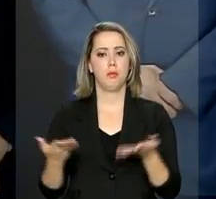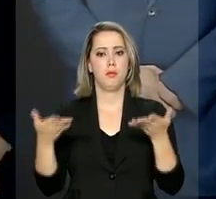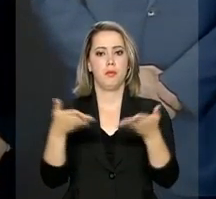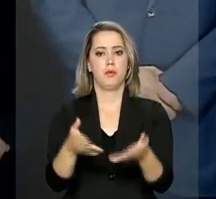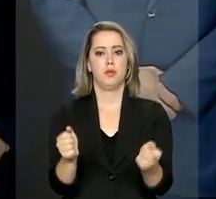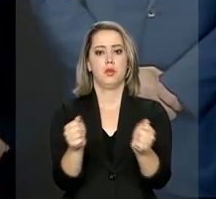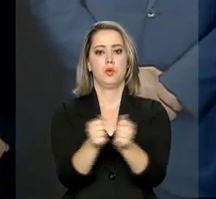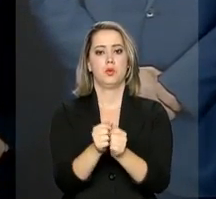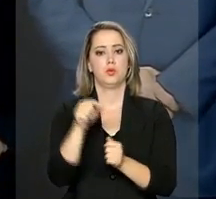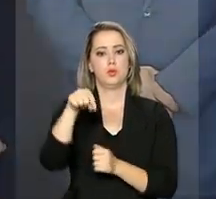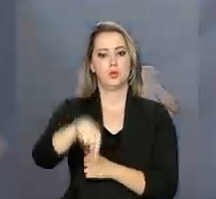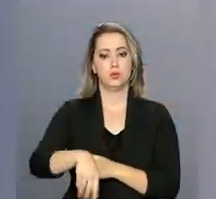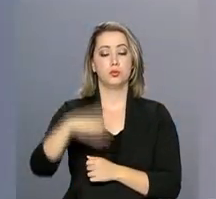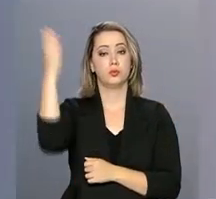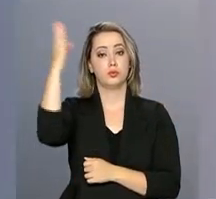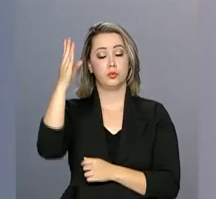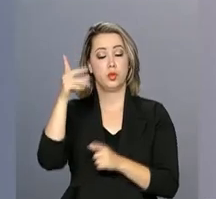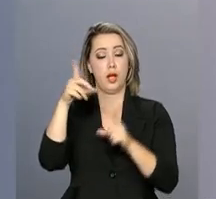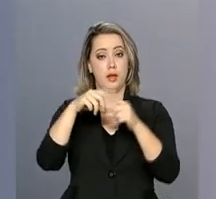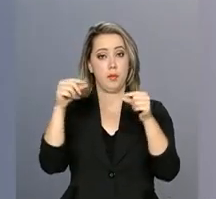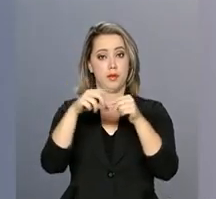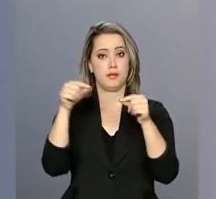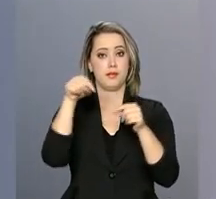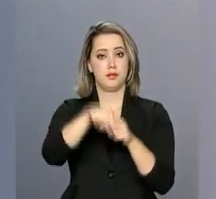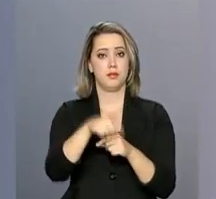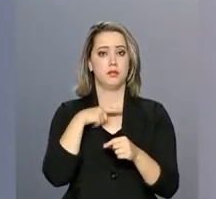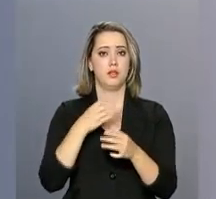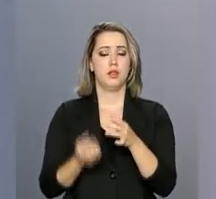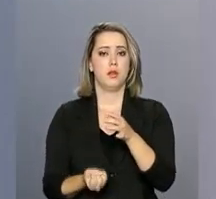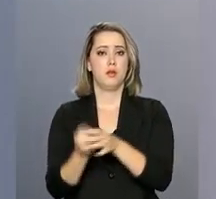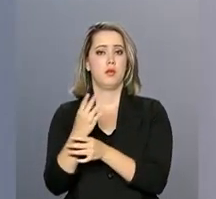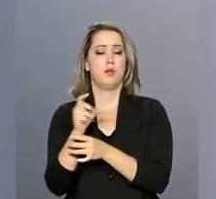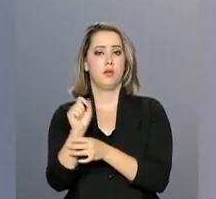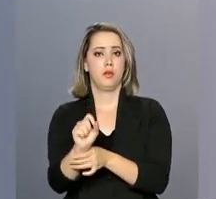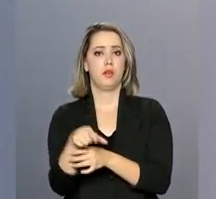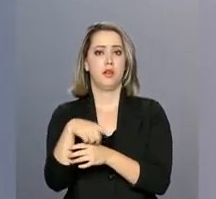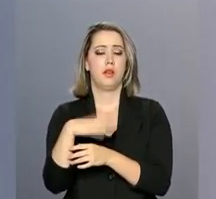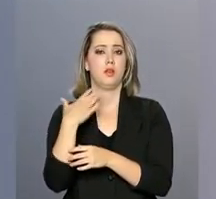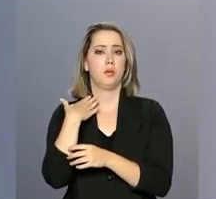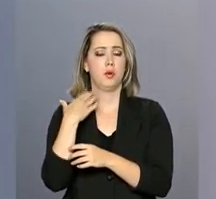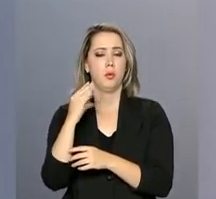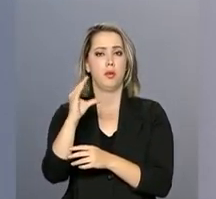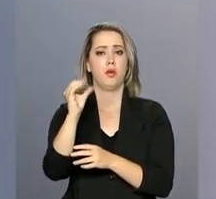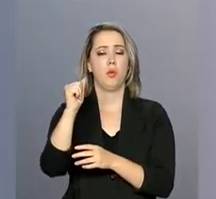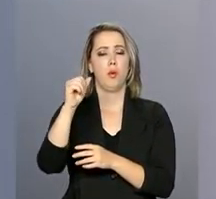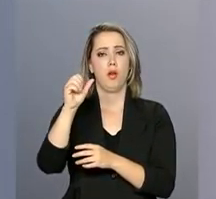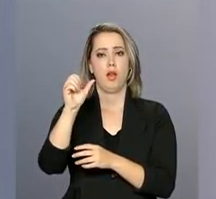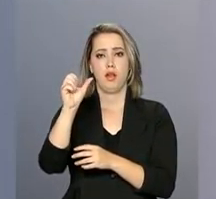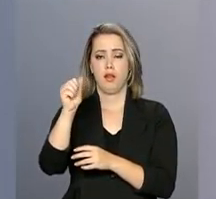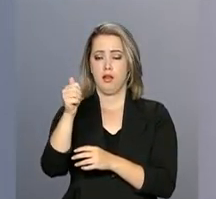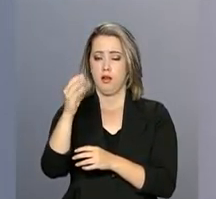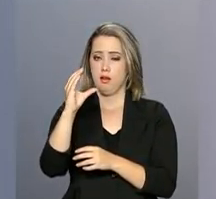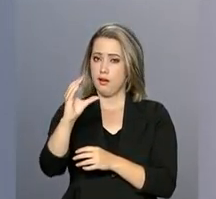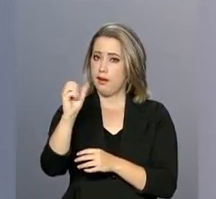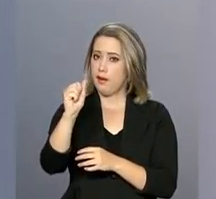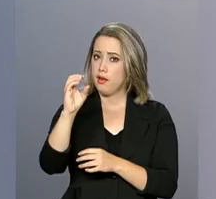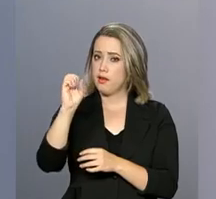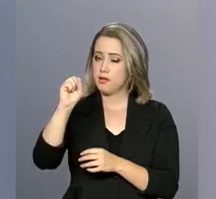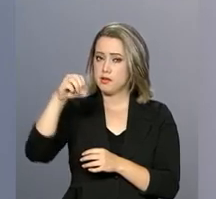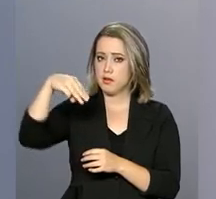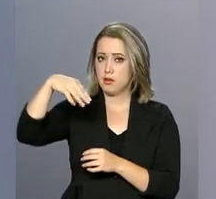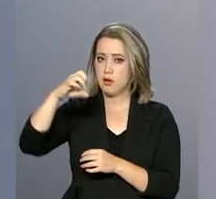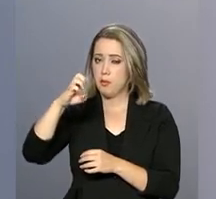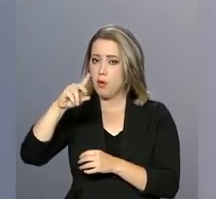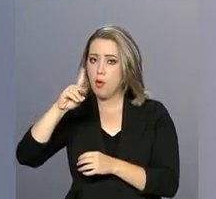evento aqui em Brasília. O documento vai ser impresso pela Casa da Moeda e usará como base de identificação o número do CPF.